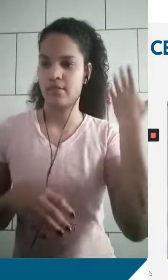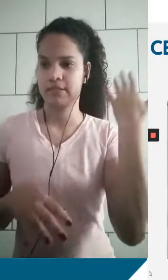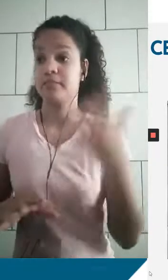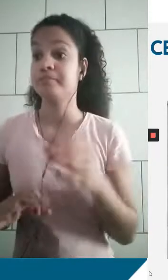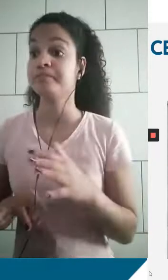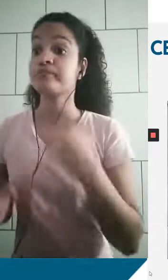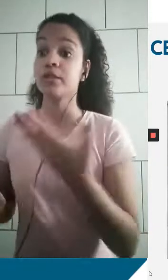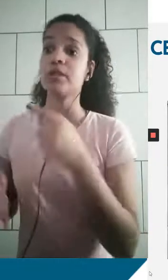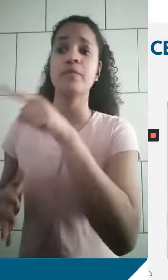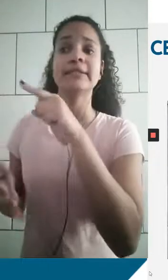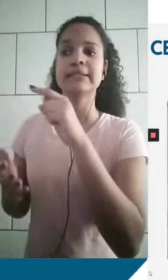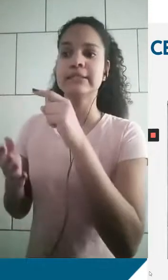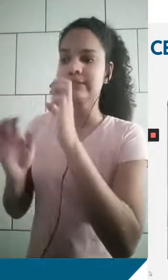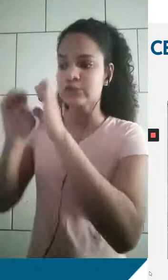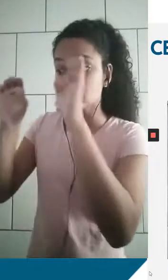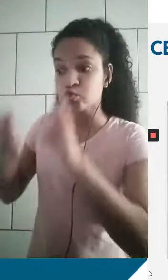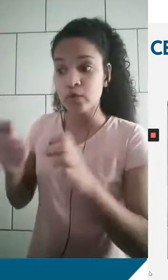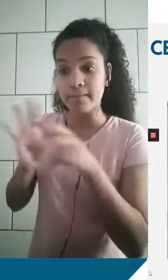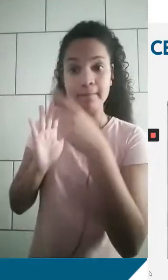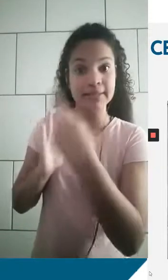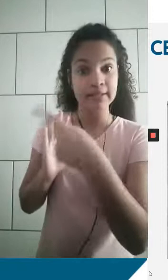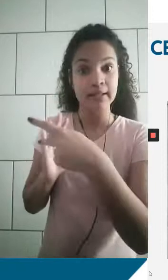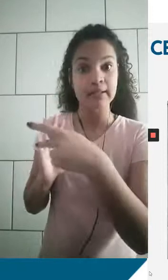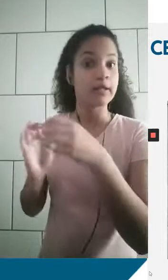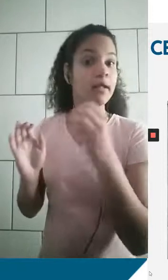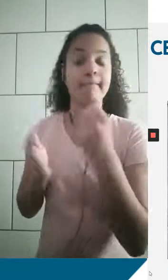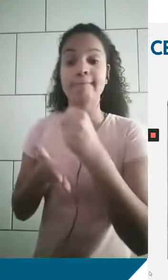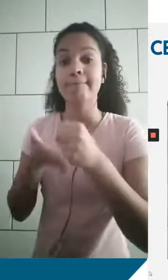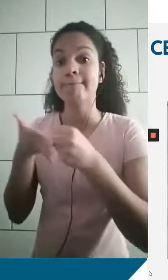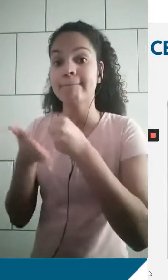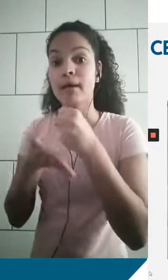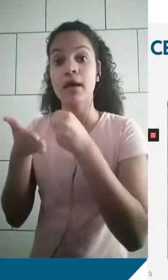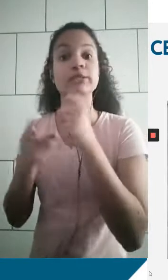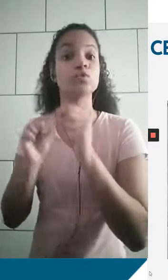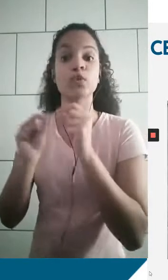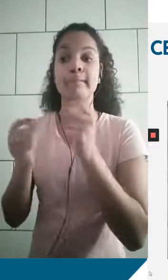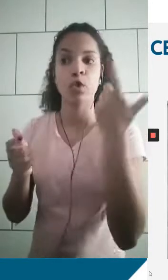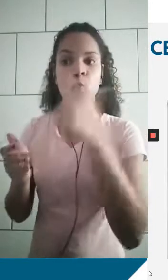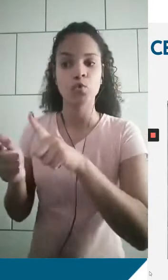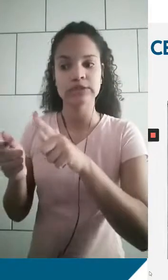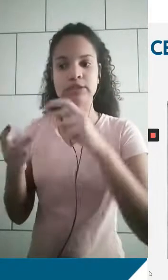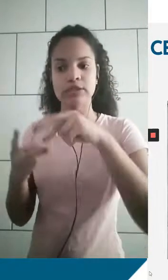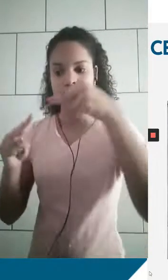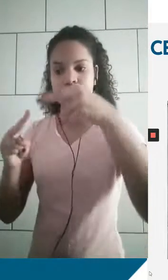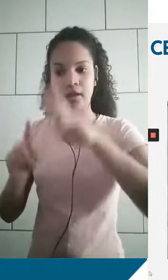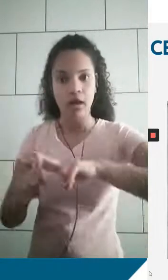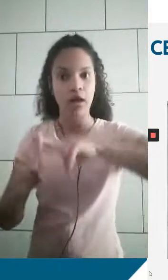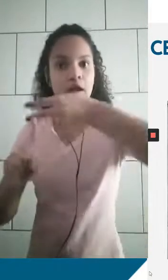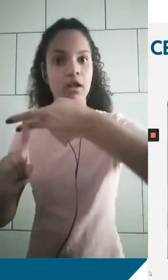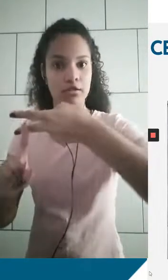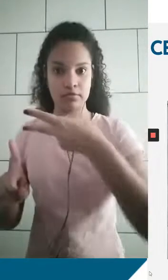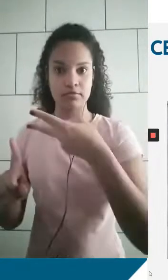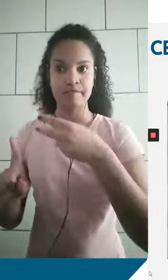estrutura é fundamental, nós vamos ver daqui a pouquinho, para a duplicação do DNA.